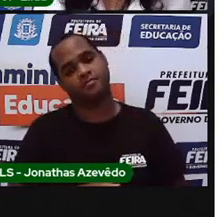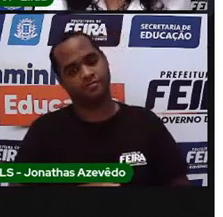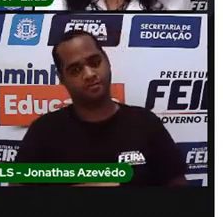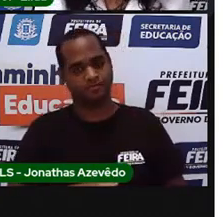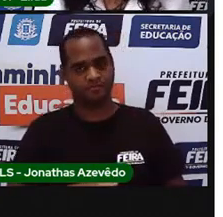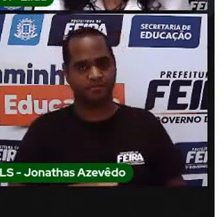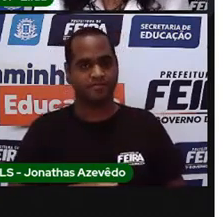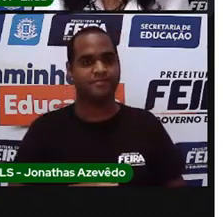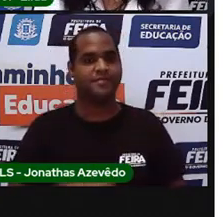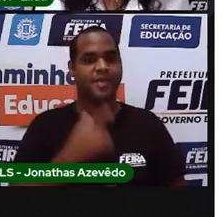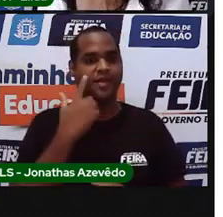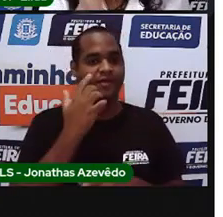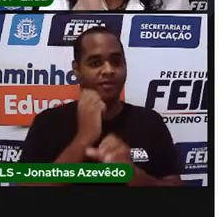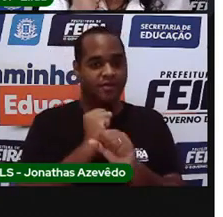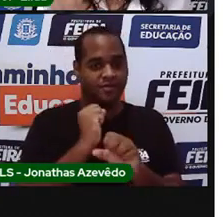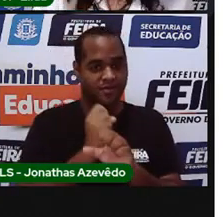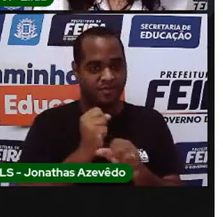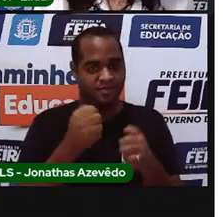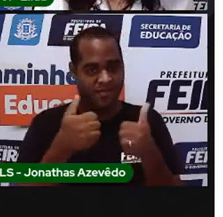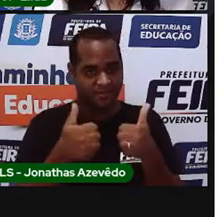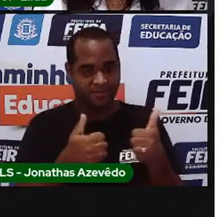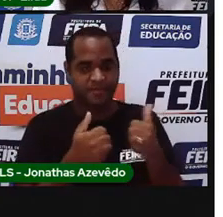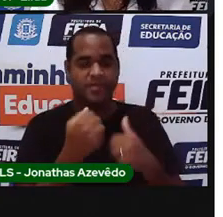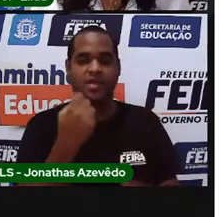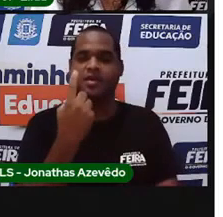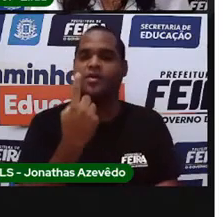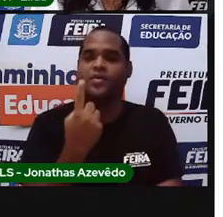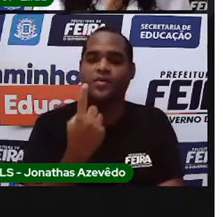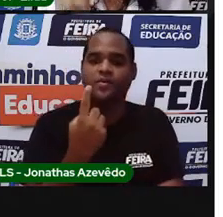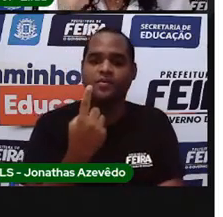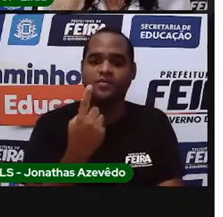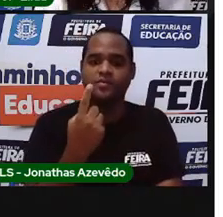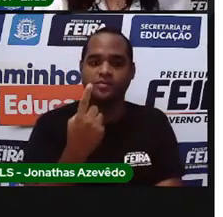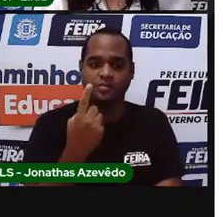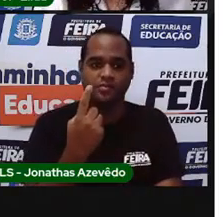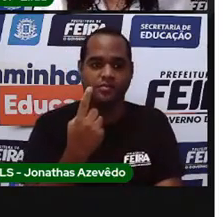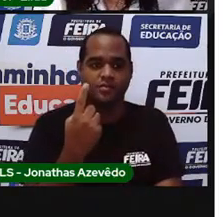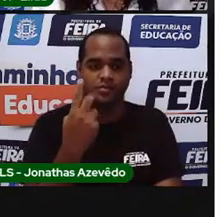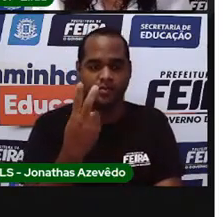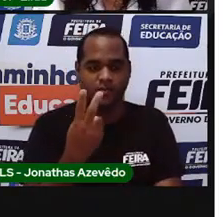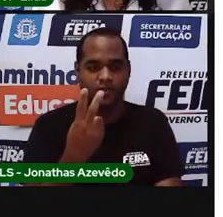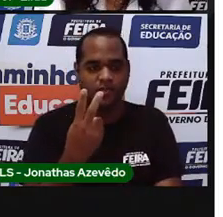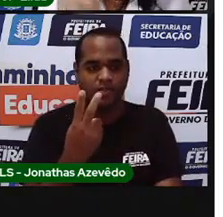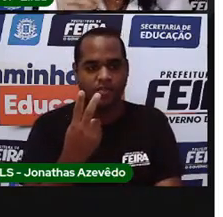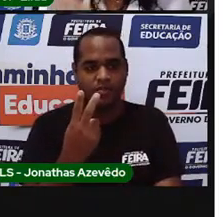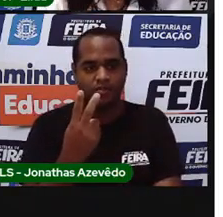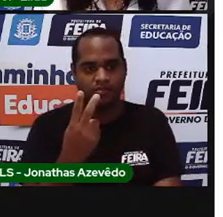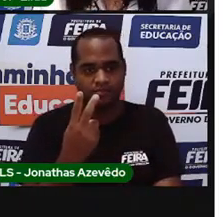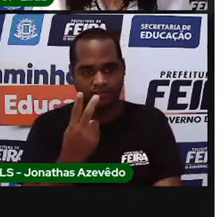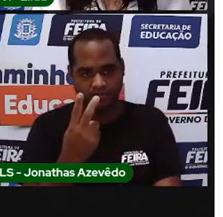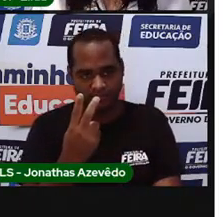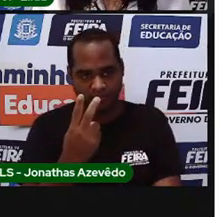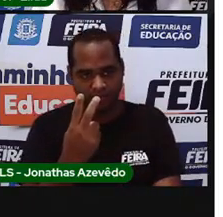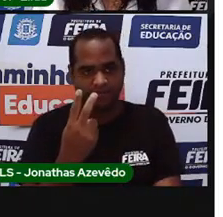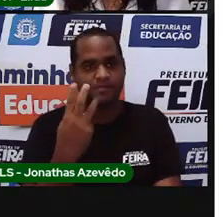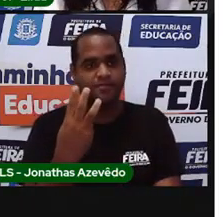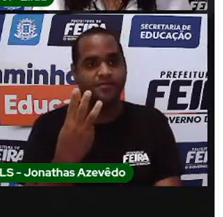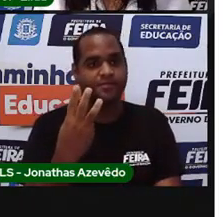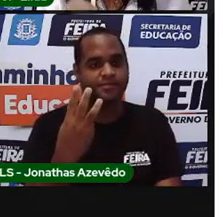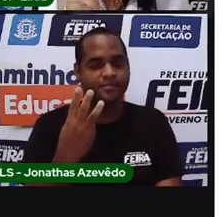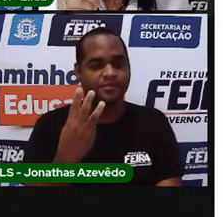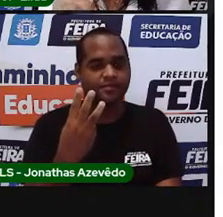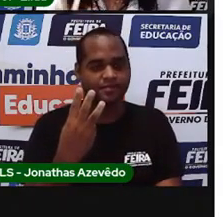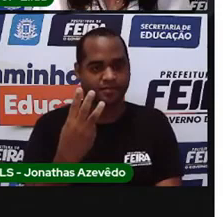Vamos contar, tá bom? 1 2 3